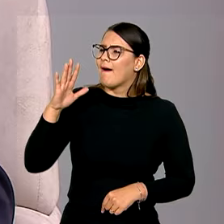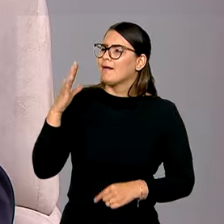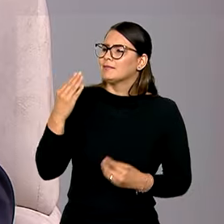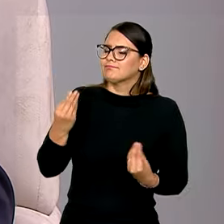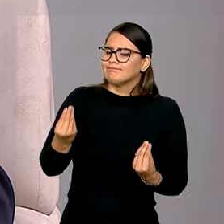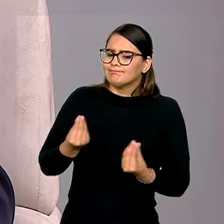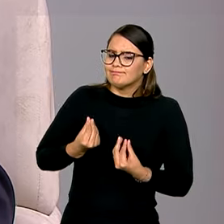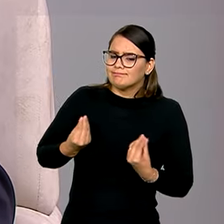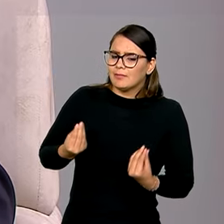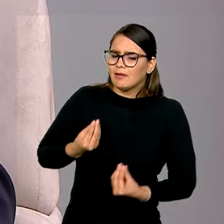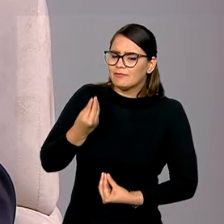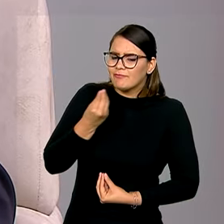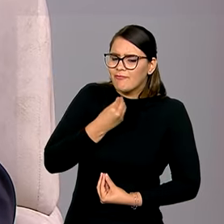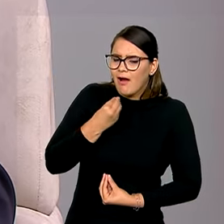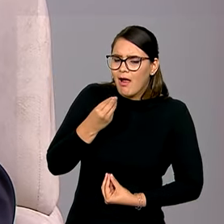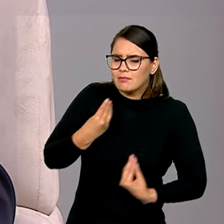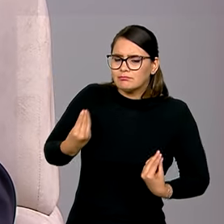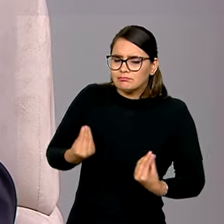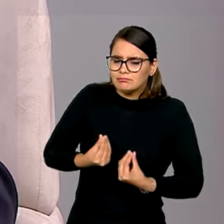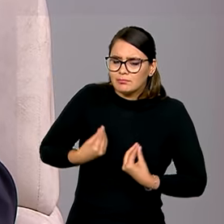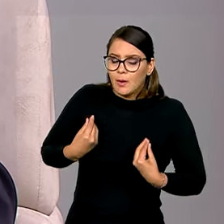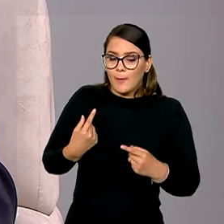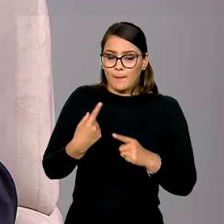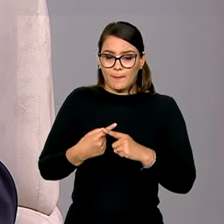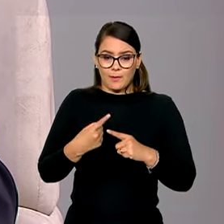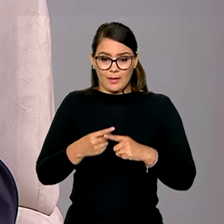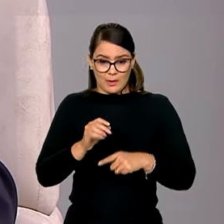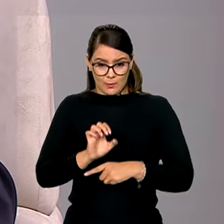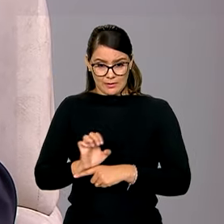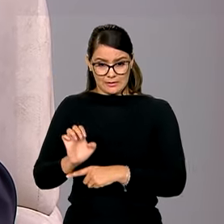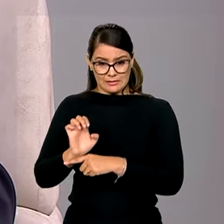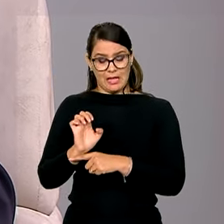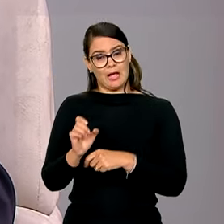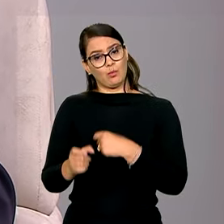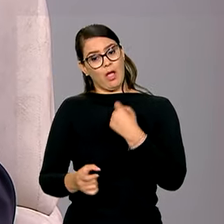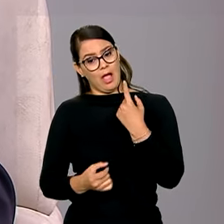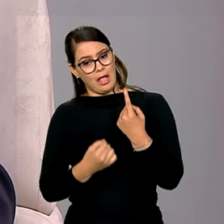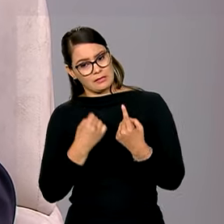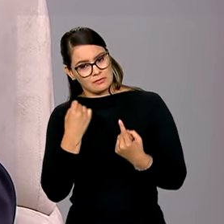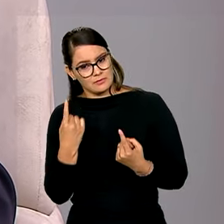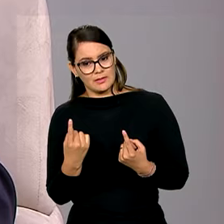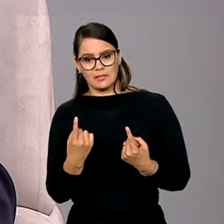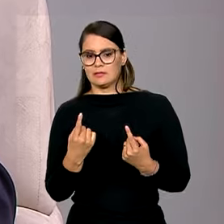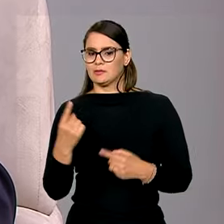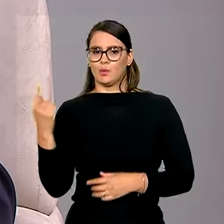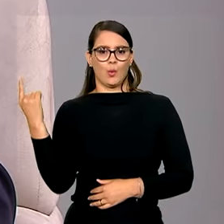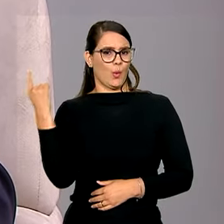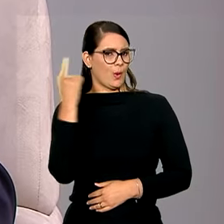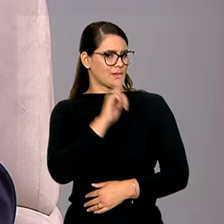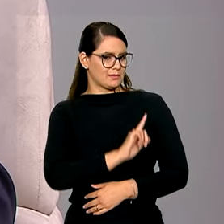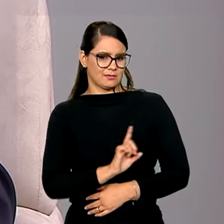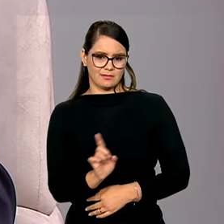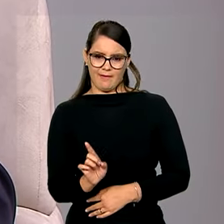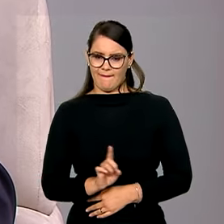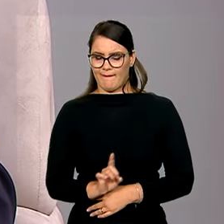uma vez que o Estado, às vezes, em algumas situações, não dá conta de